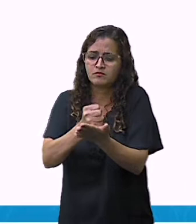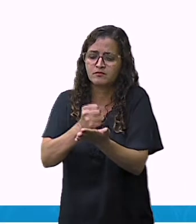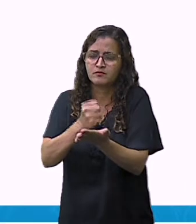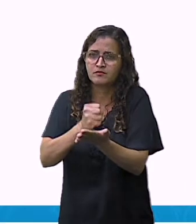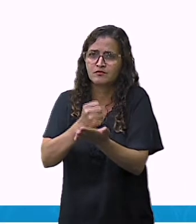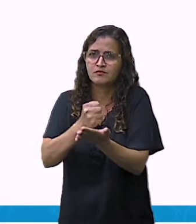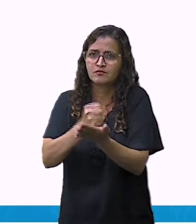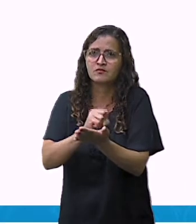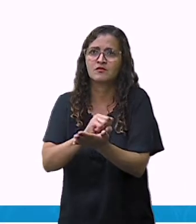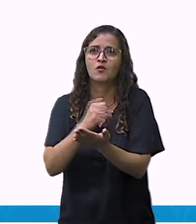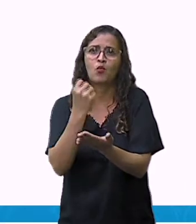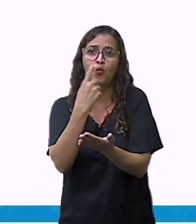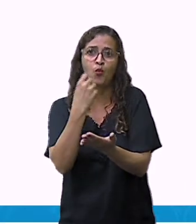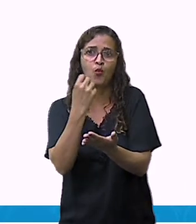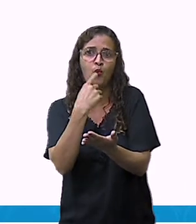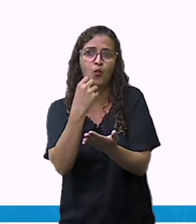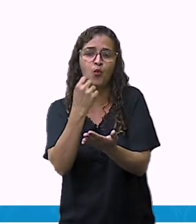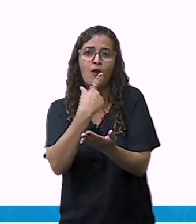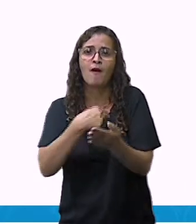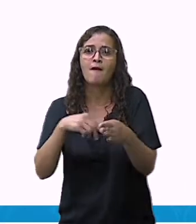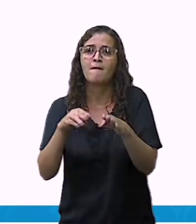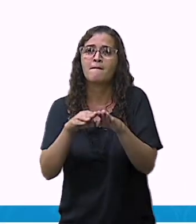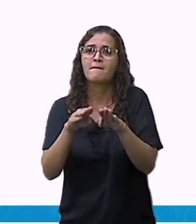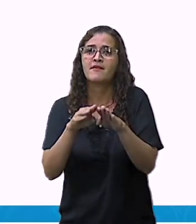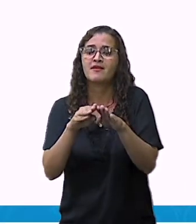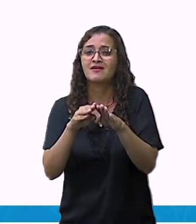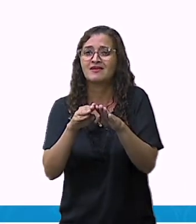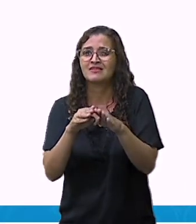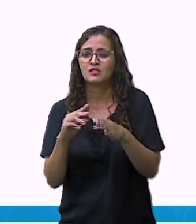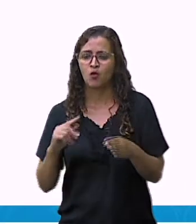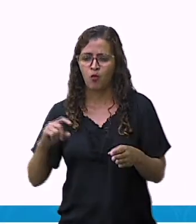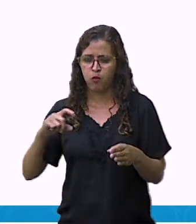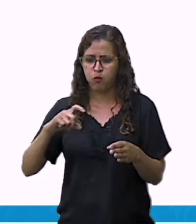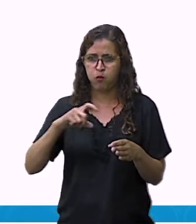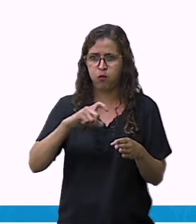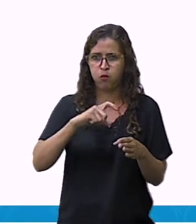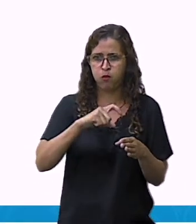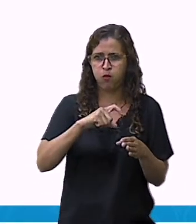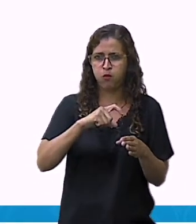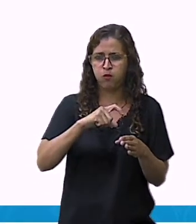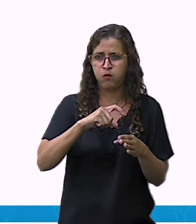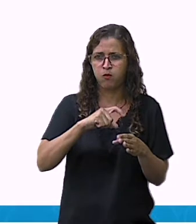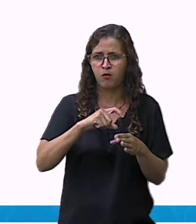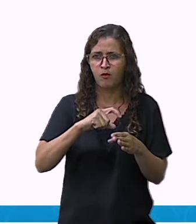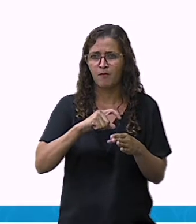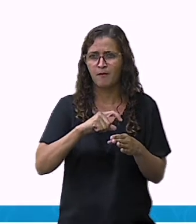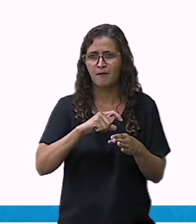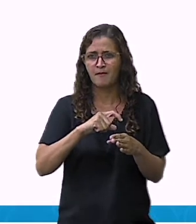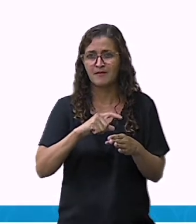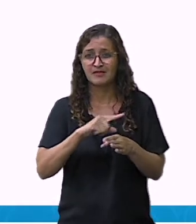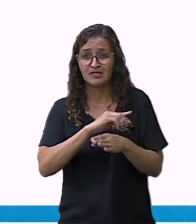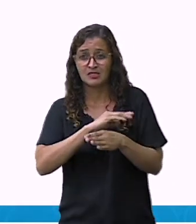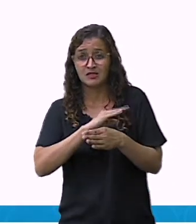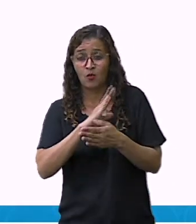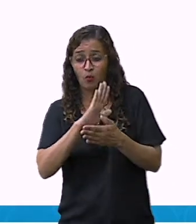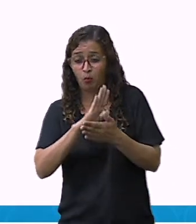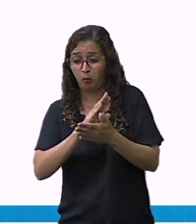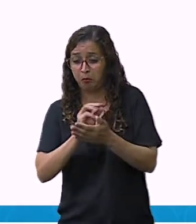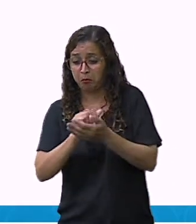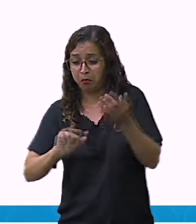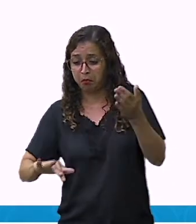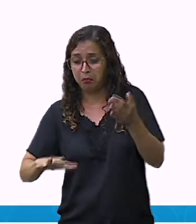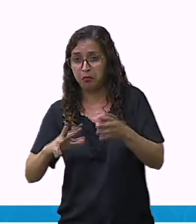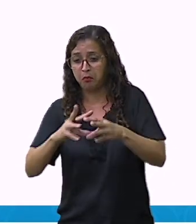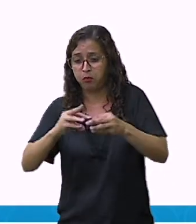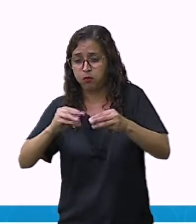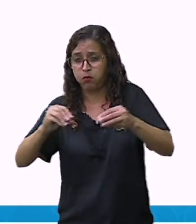matar as bactérias. Então, se eu estou com uma bactéria, eu estou com uma inflamação na minha garganta, eu